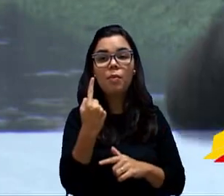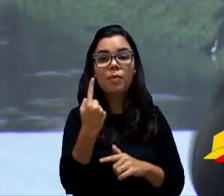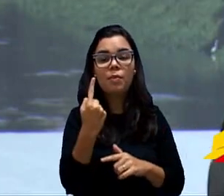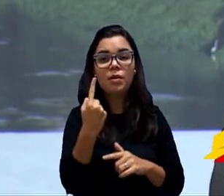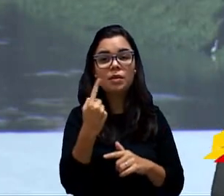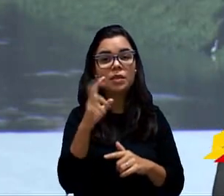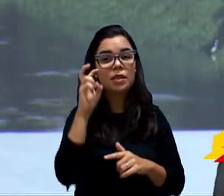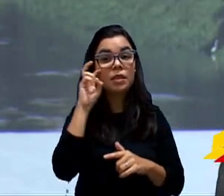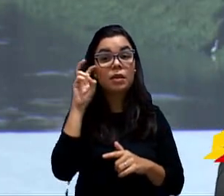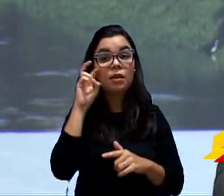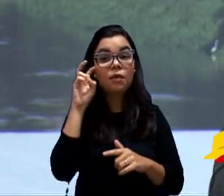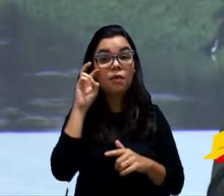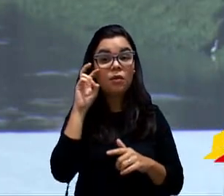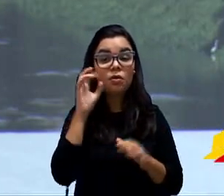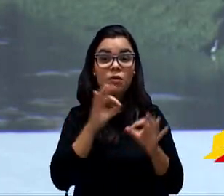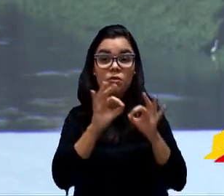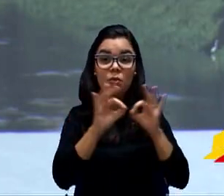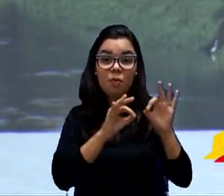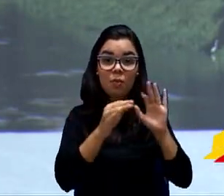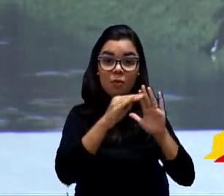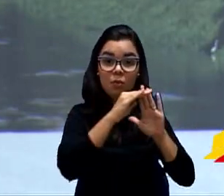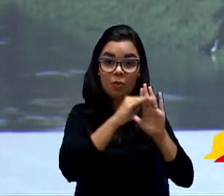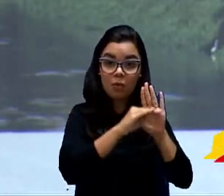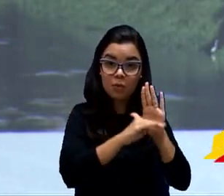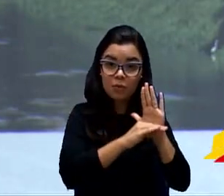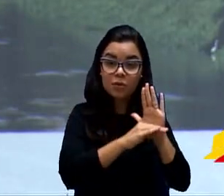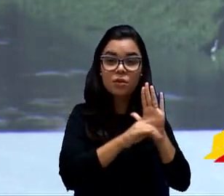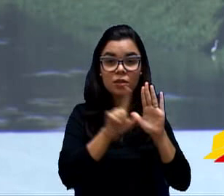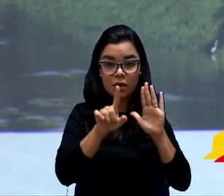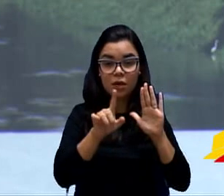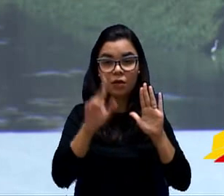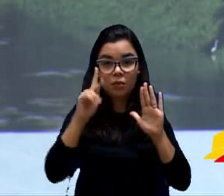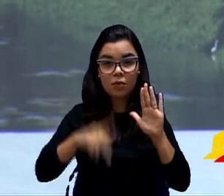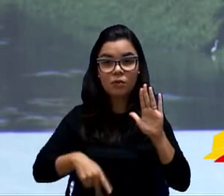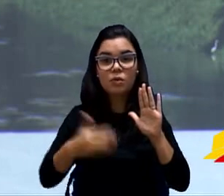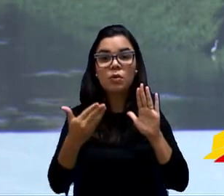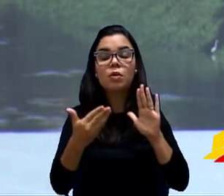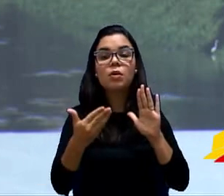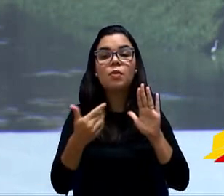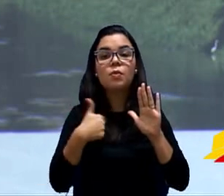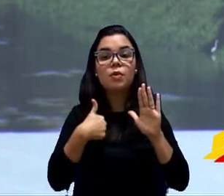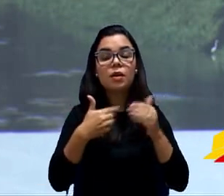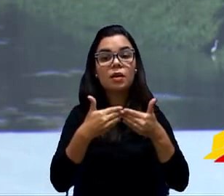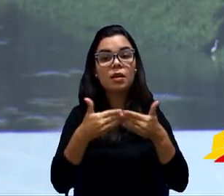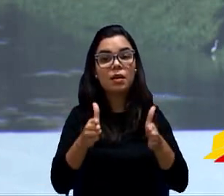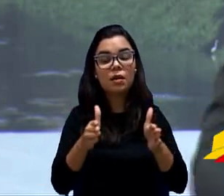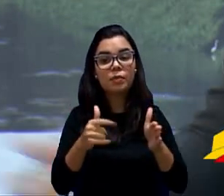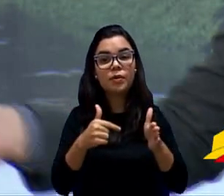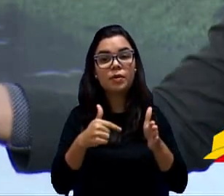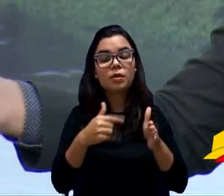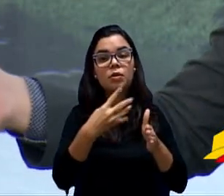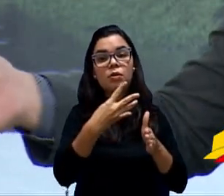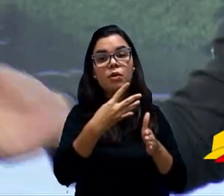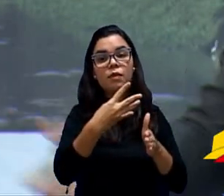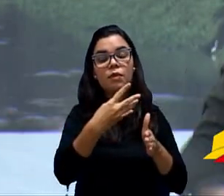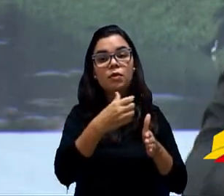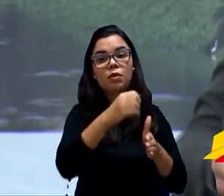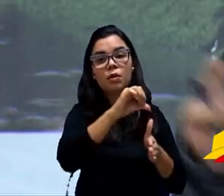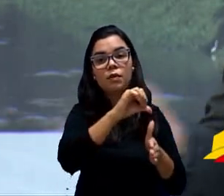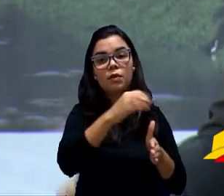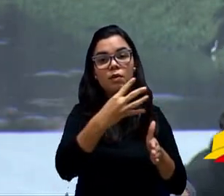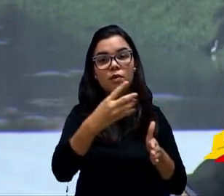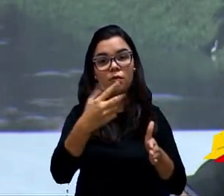coloca quinta-feira esse projeto. Só para a gente acertar isso da 9242, que está em aberto. O senhor verificou ali, não é?